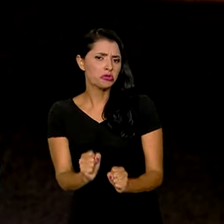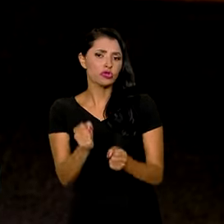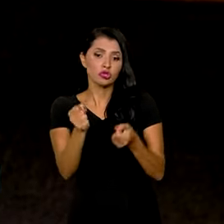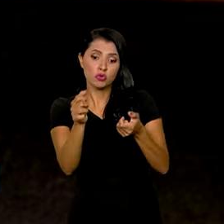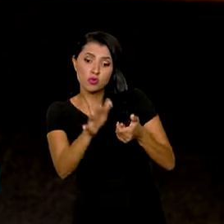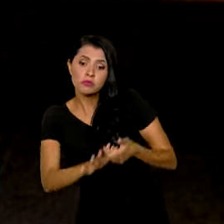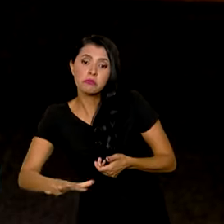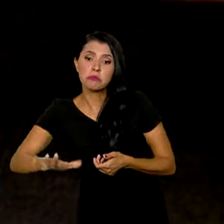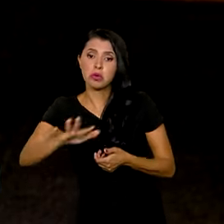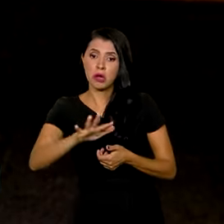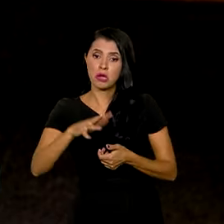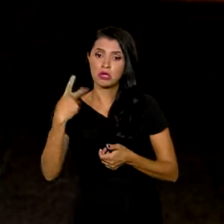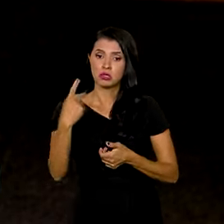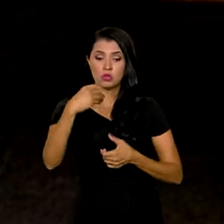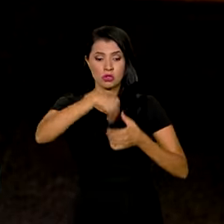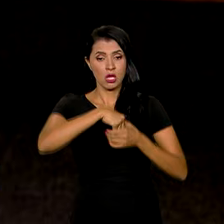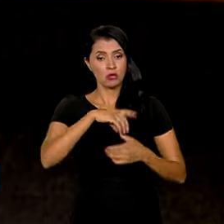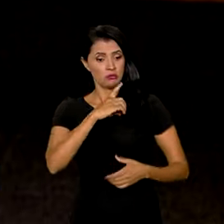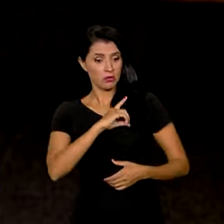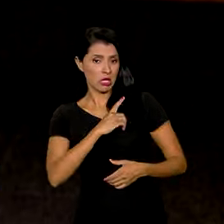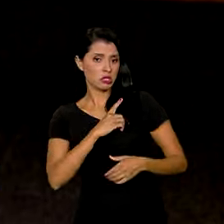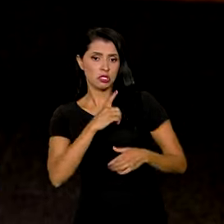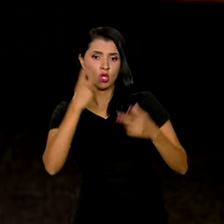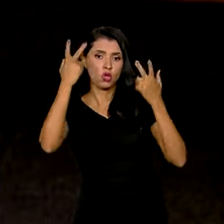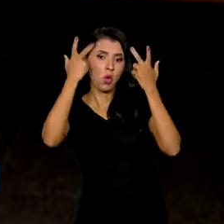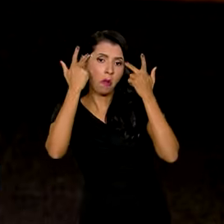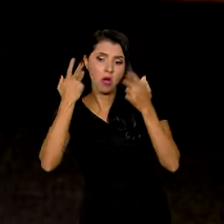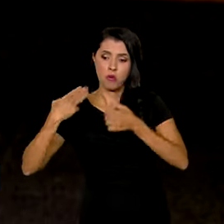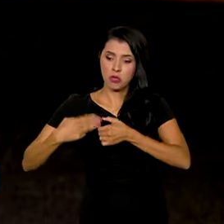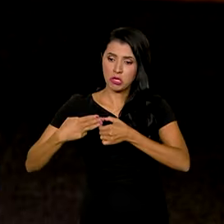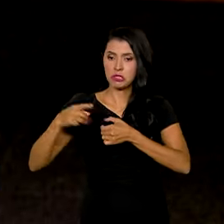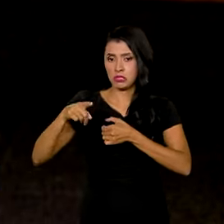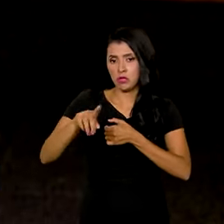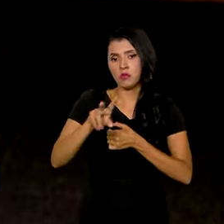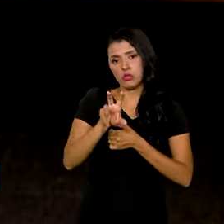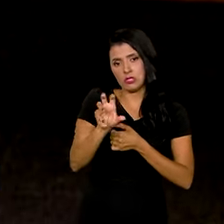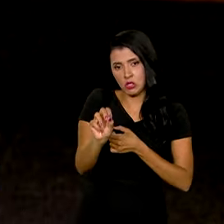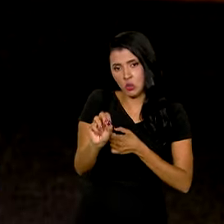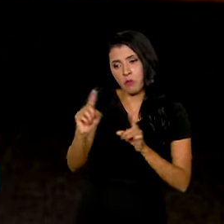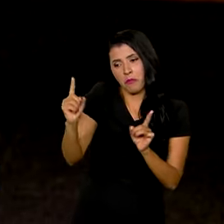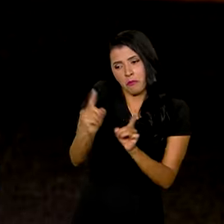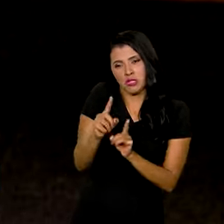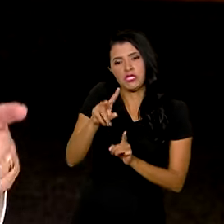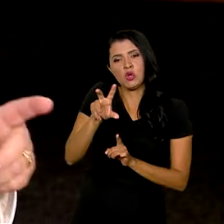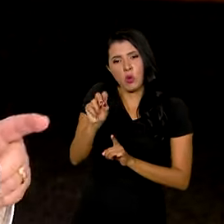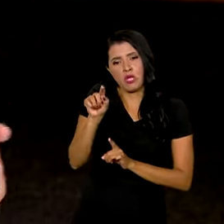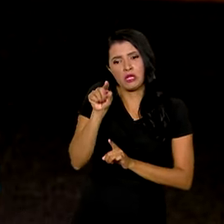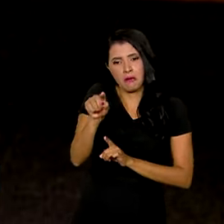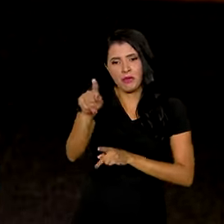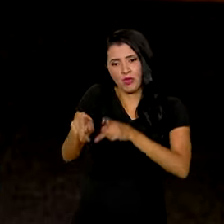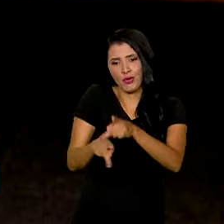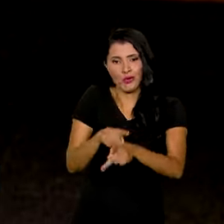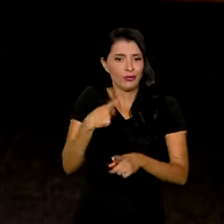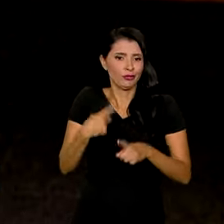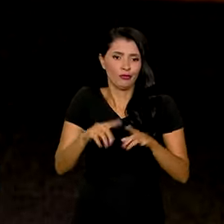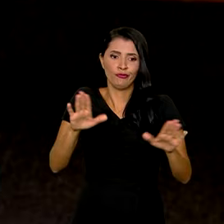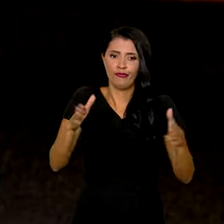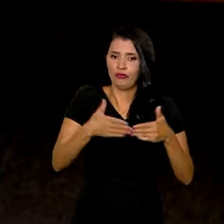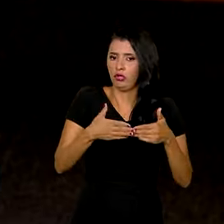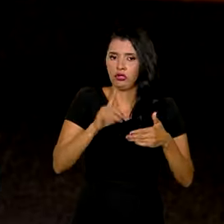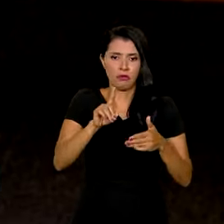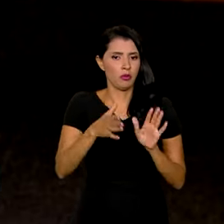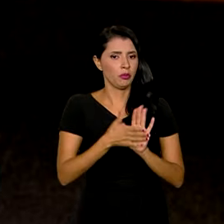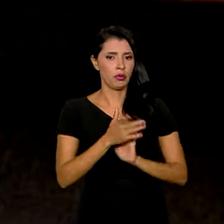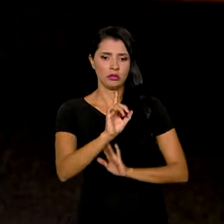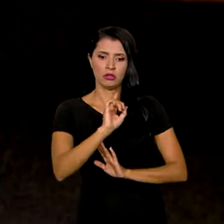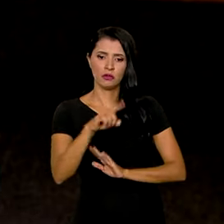espaço nas delegacias comuns, em municípios abaixo de 50 mil, porque senão a gente vai fechar delegacias, não é essa